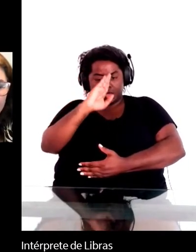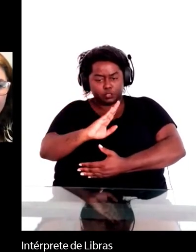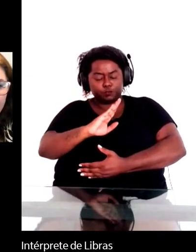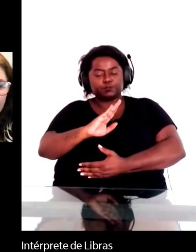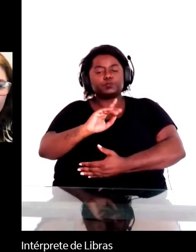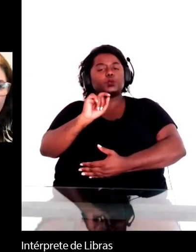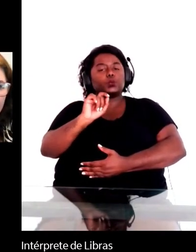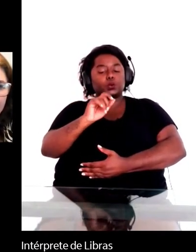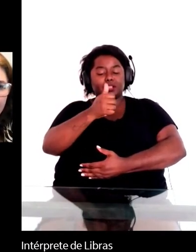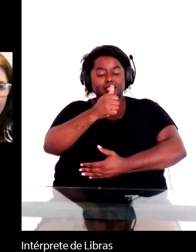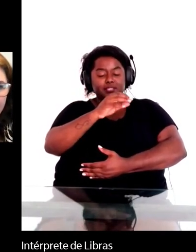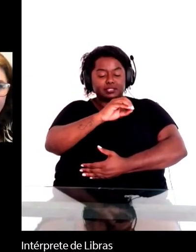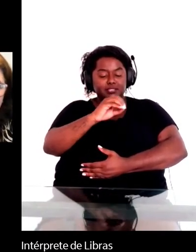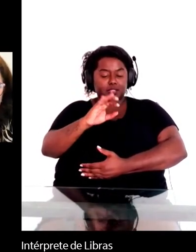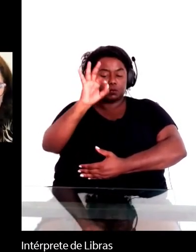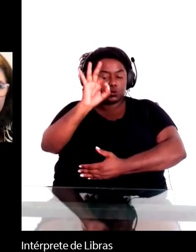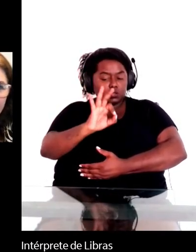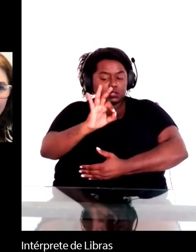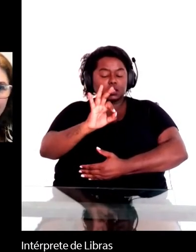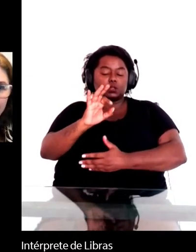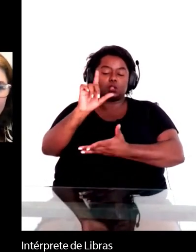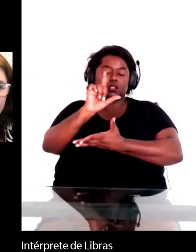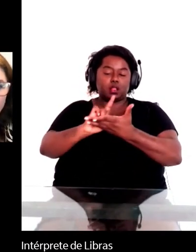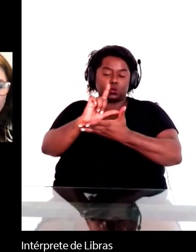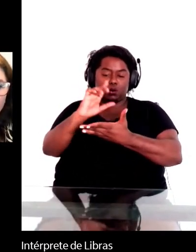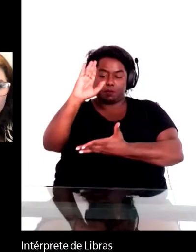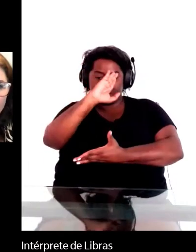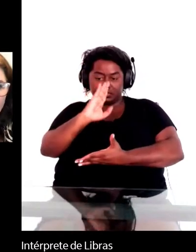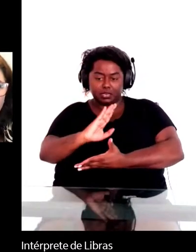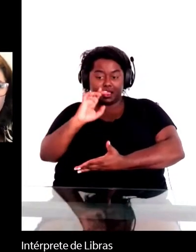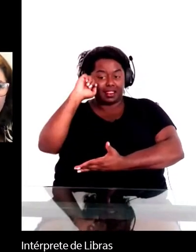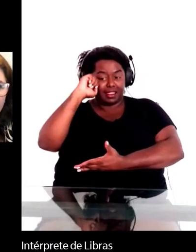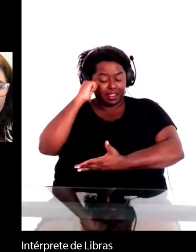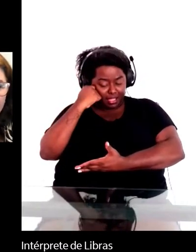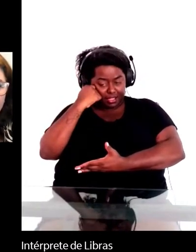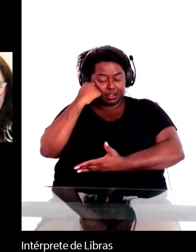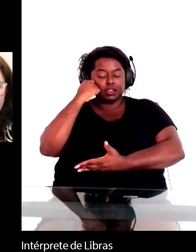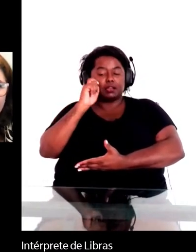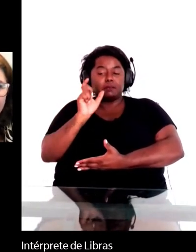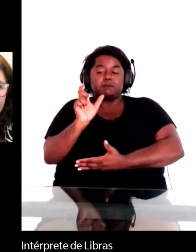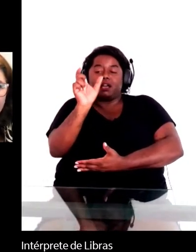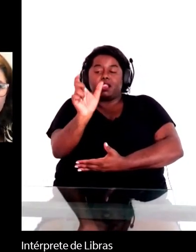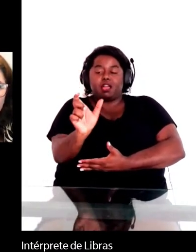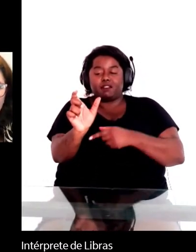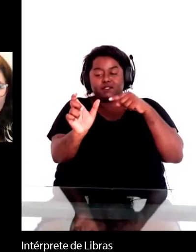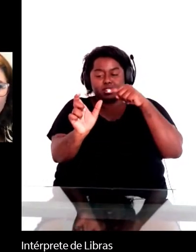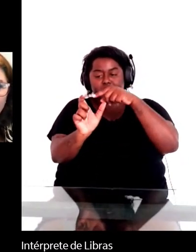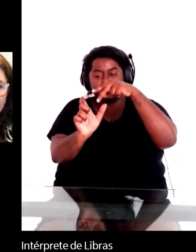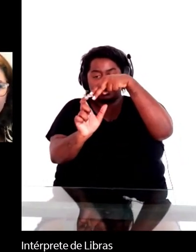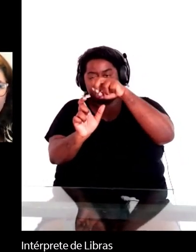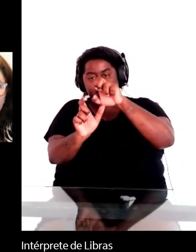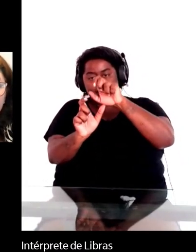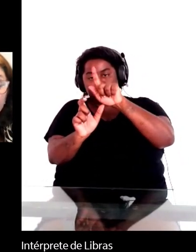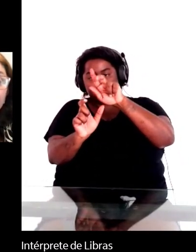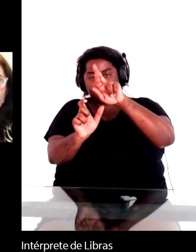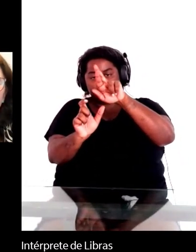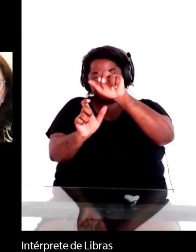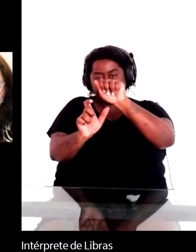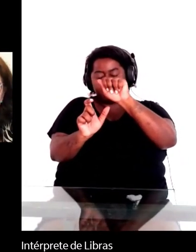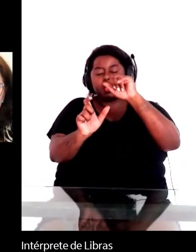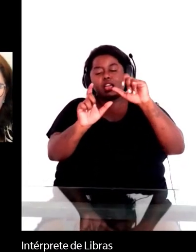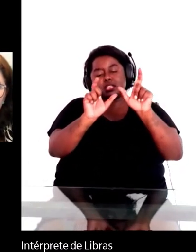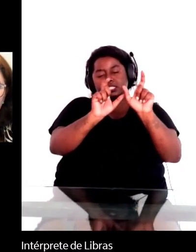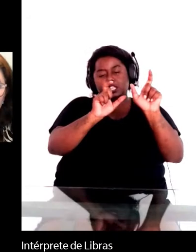% da literatura brasileira negra, onde a palavra negra é sinônimo de africana,